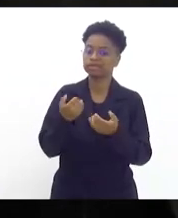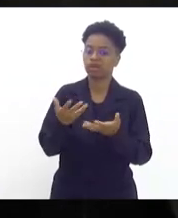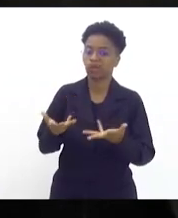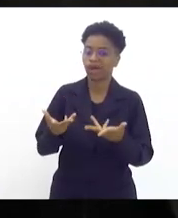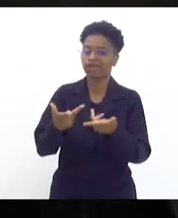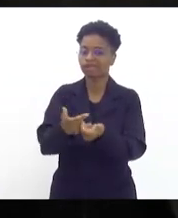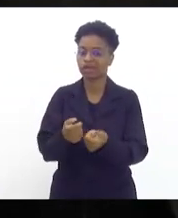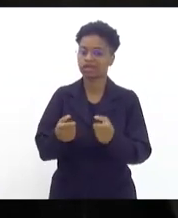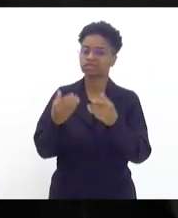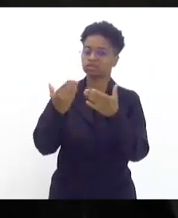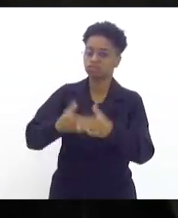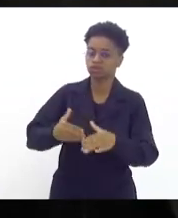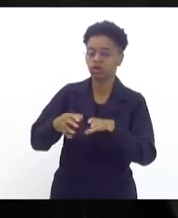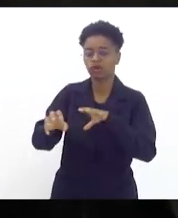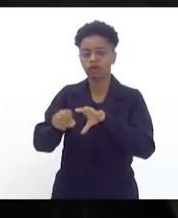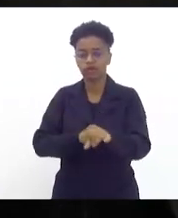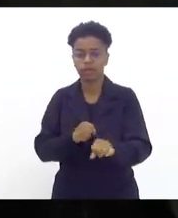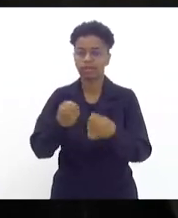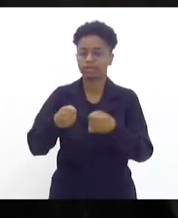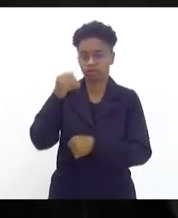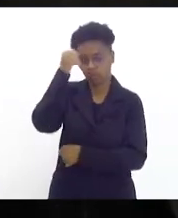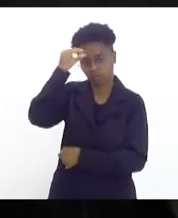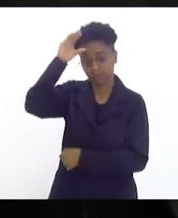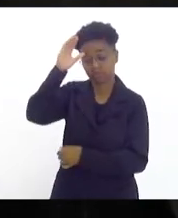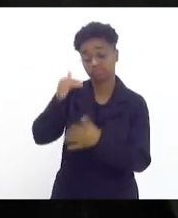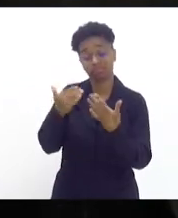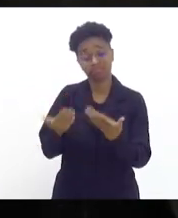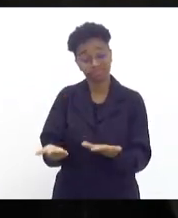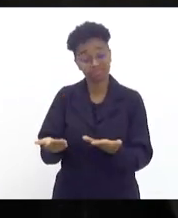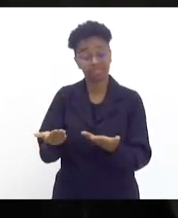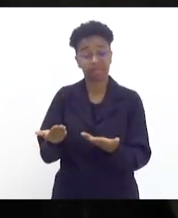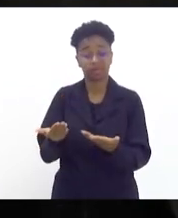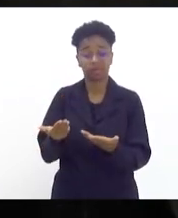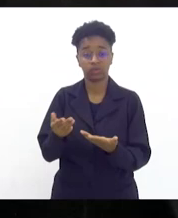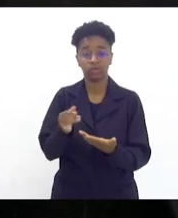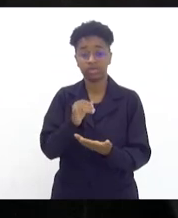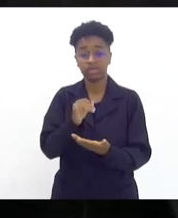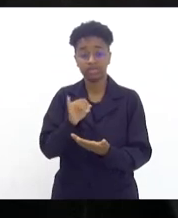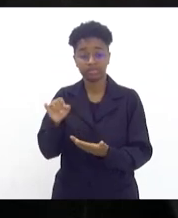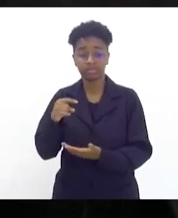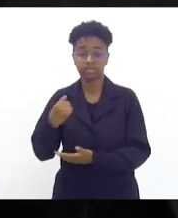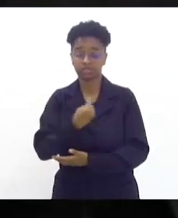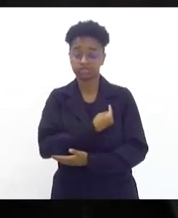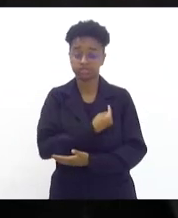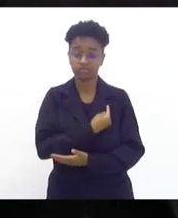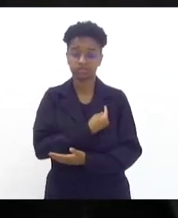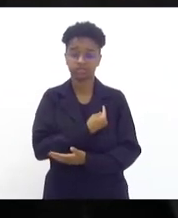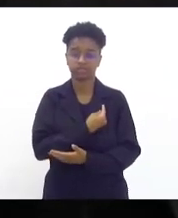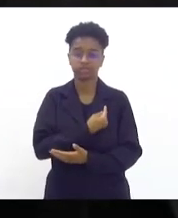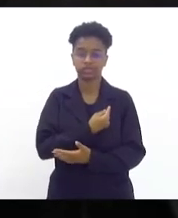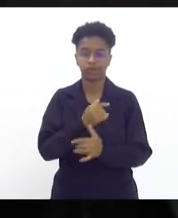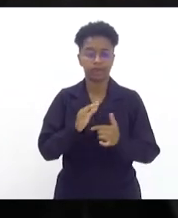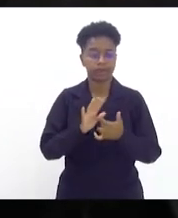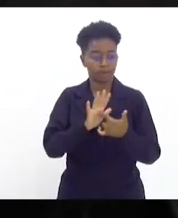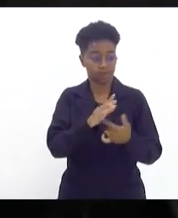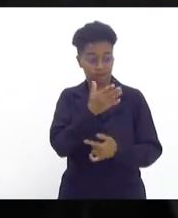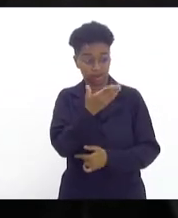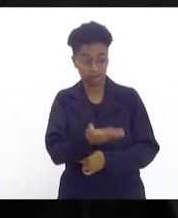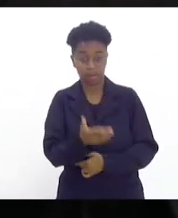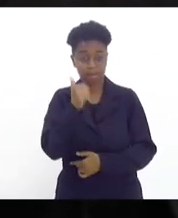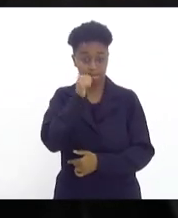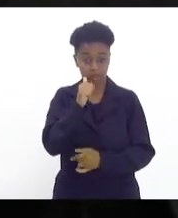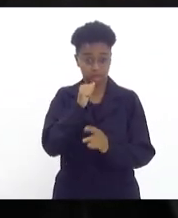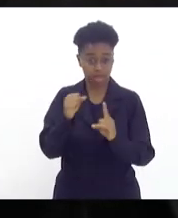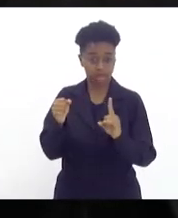qualificação exige conhecimento então quando nós colocamos a disposição dessa mulher vítima de